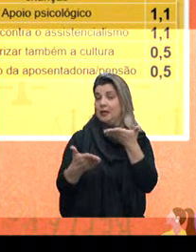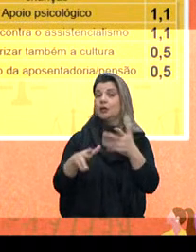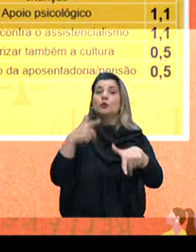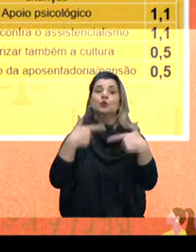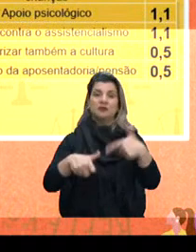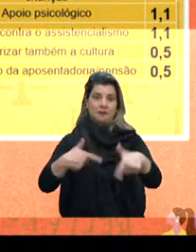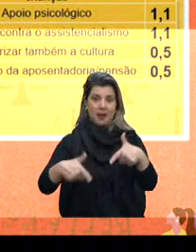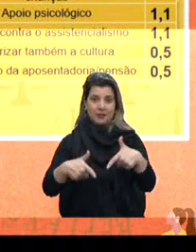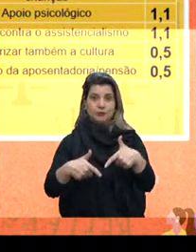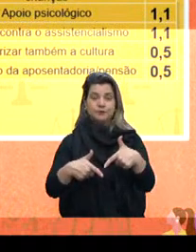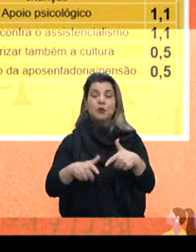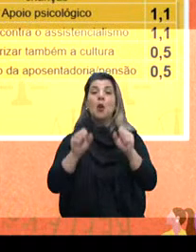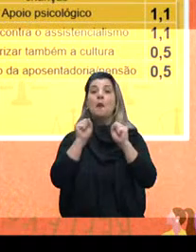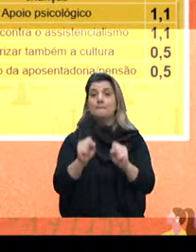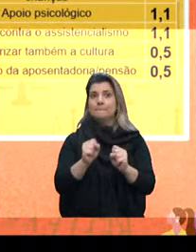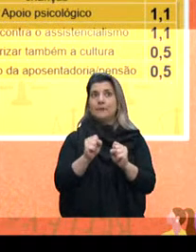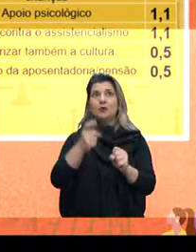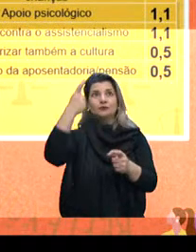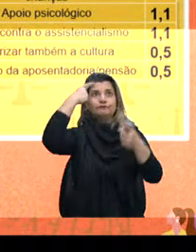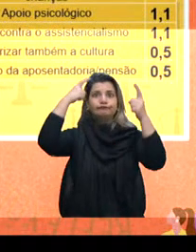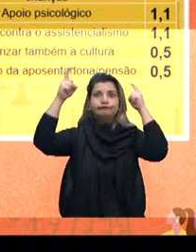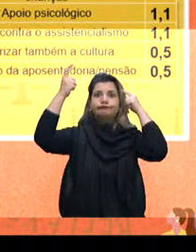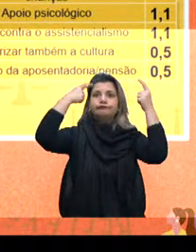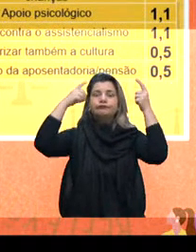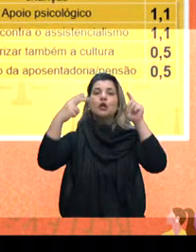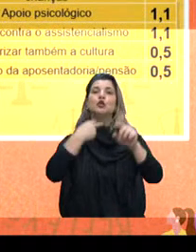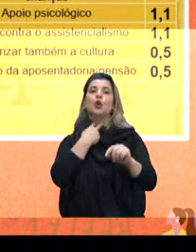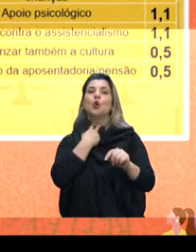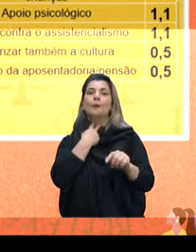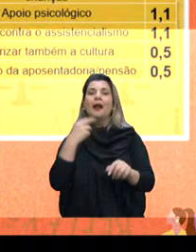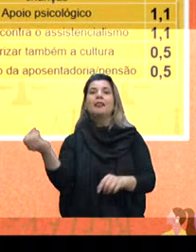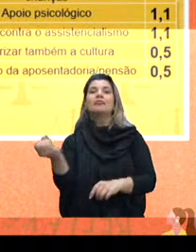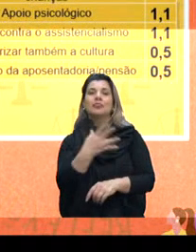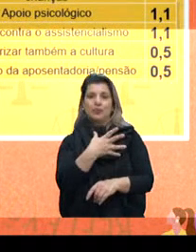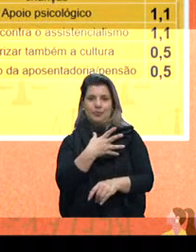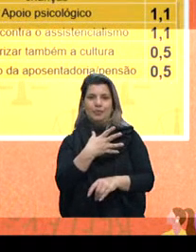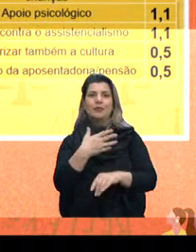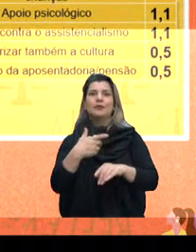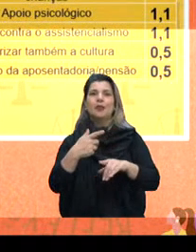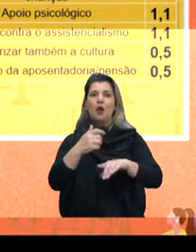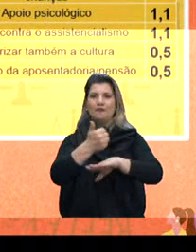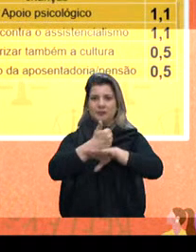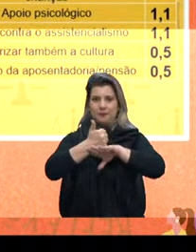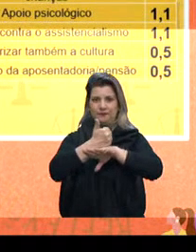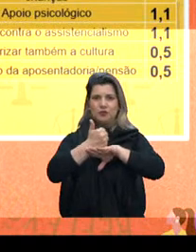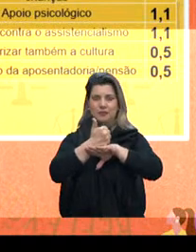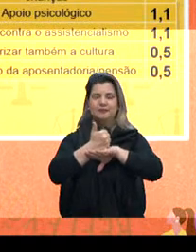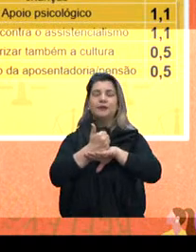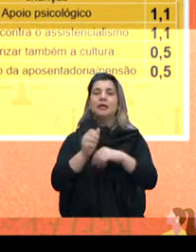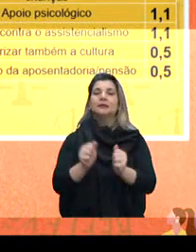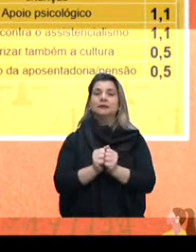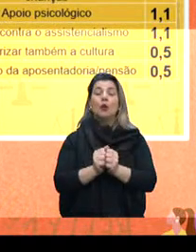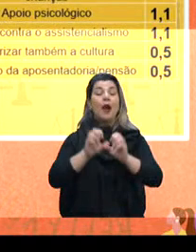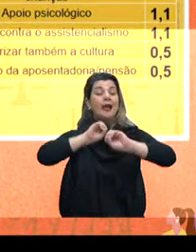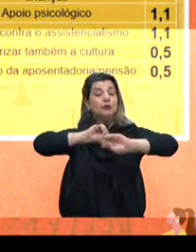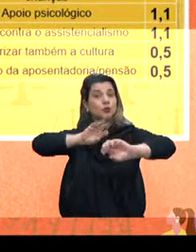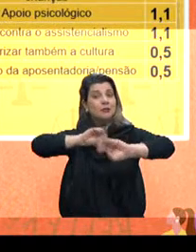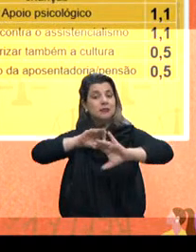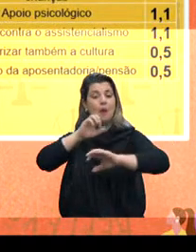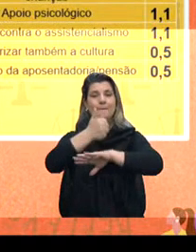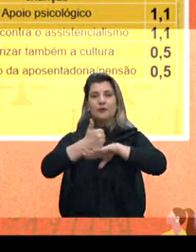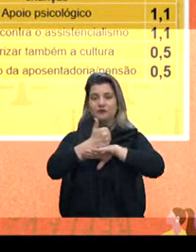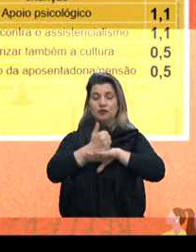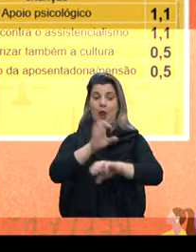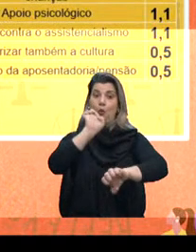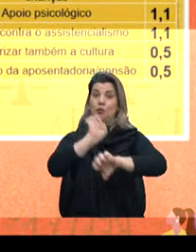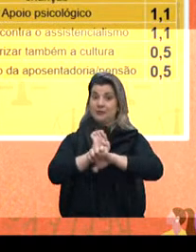de trabalho, possam se reinventar e ocupar novas posições. Então, a qualificação profissional, o Estado preparar